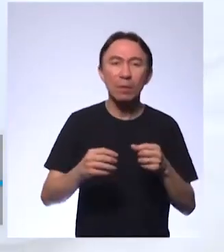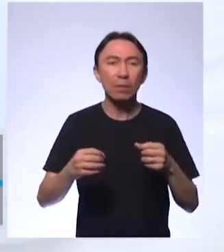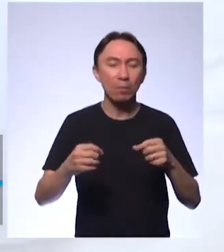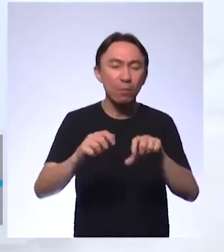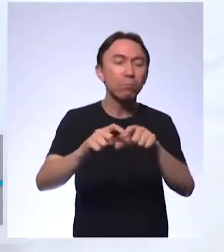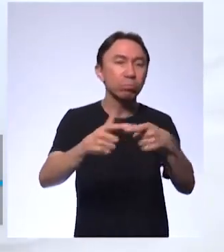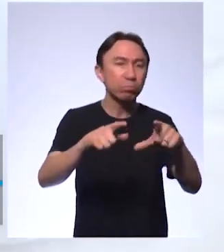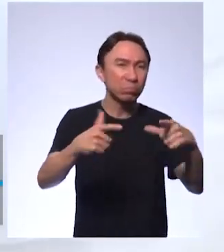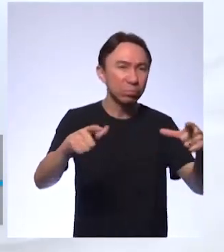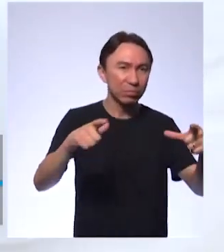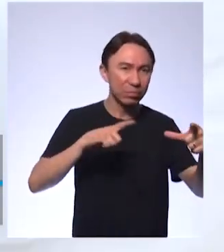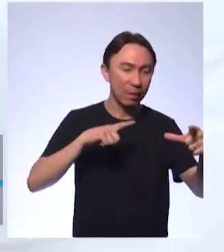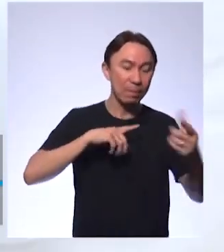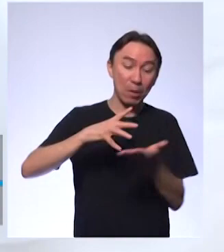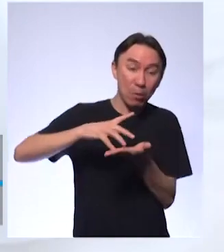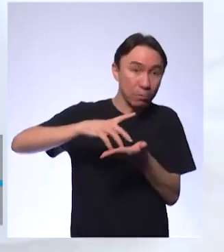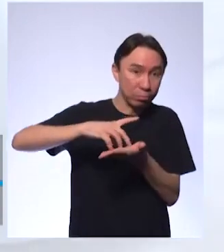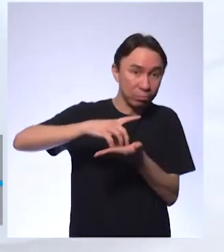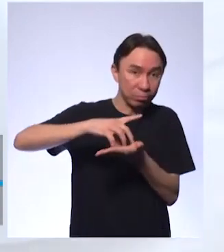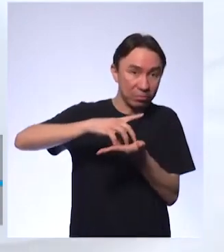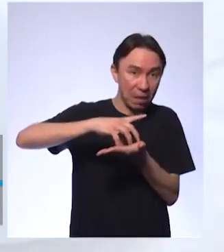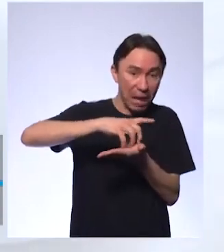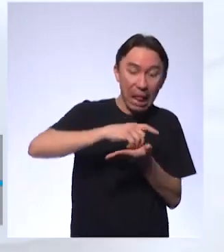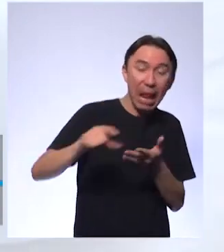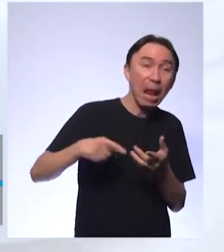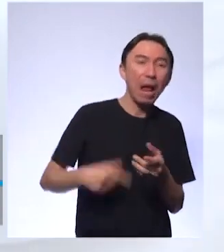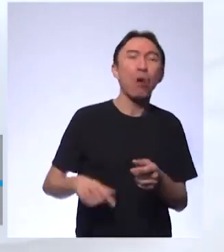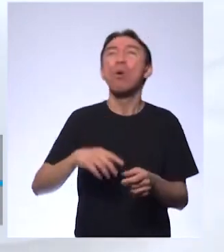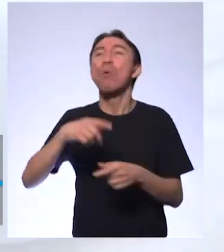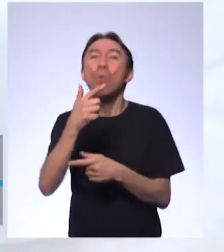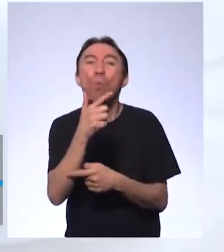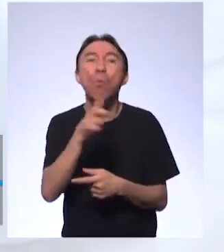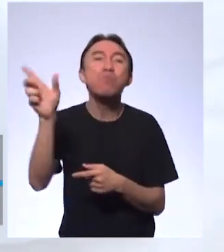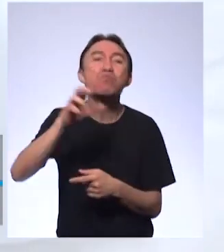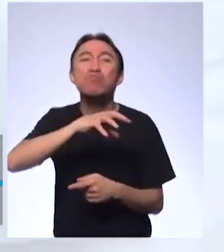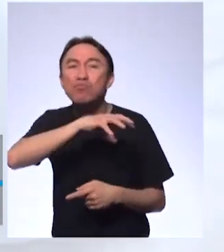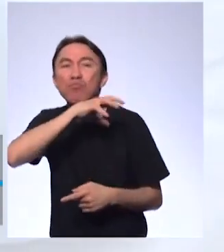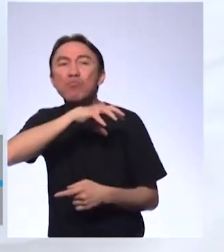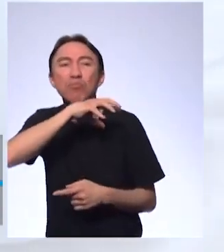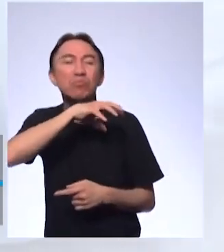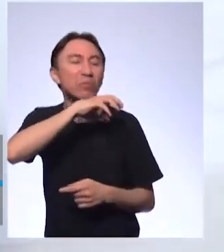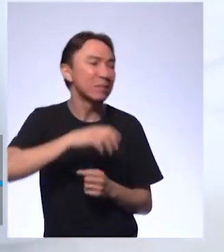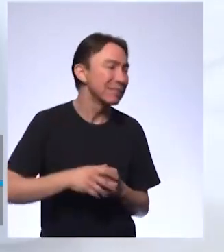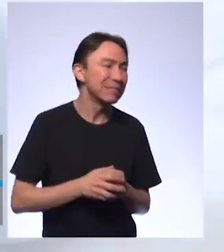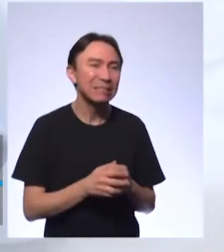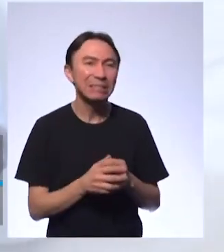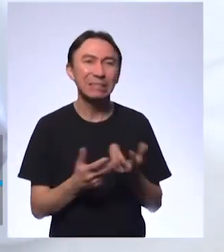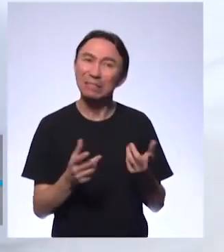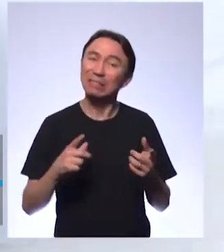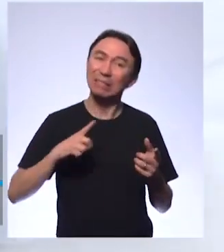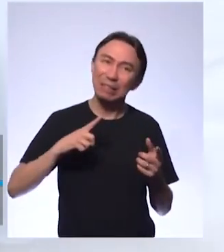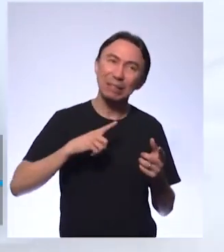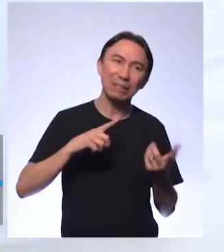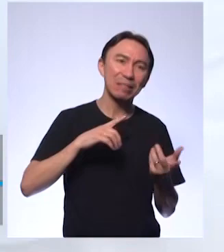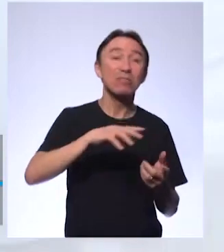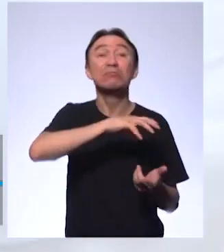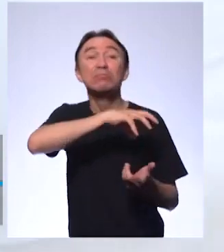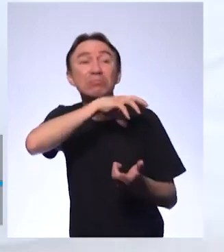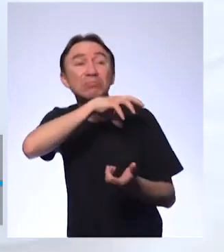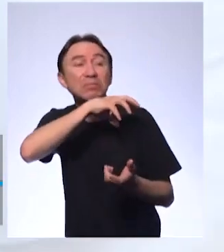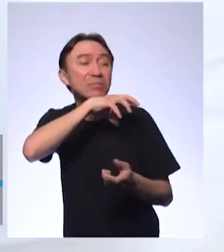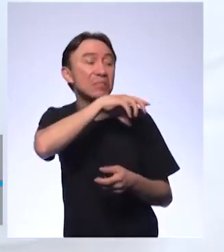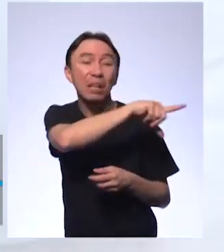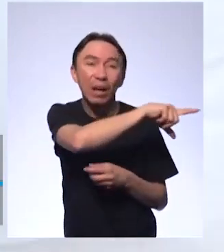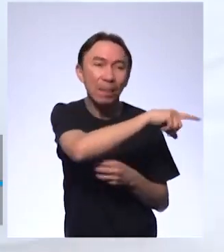espaço. Mas uma das teorias é que o mamífero ajudou com a extinção porque ele predava os ovos lá no